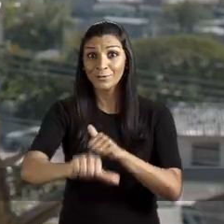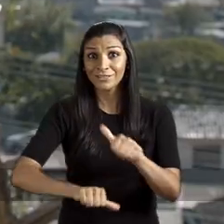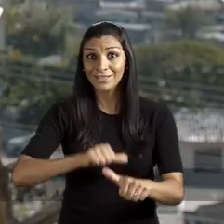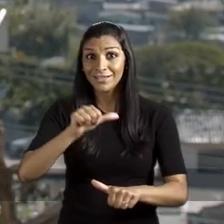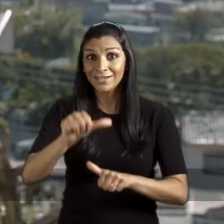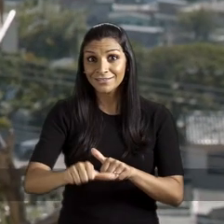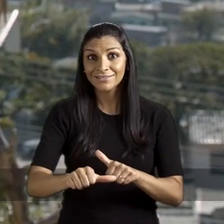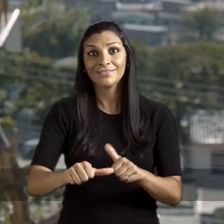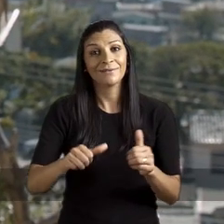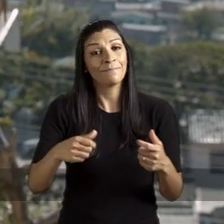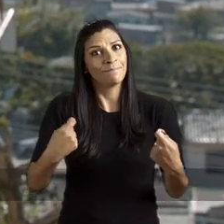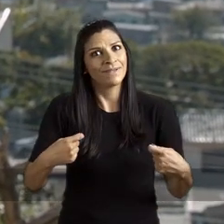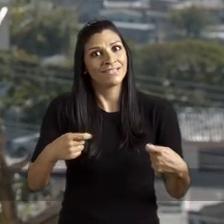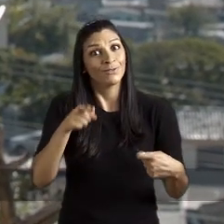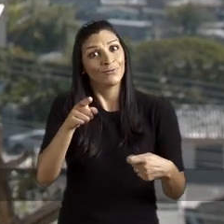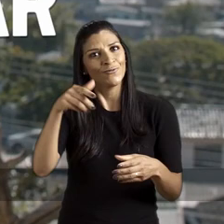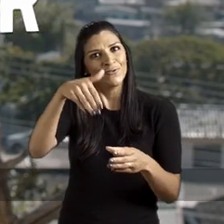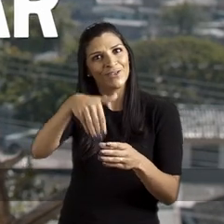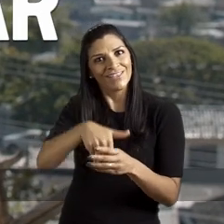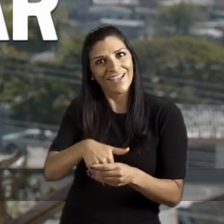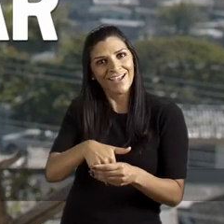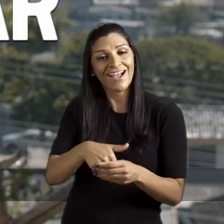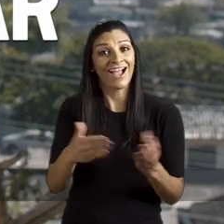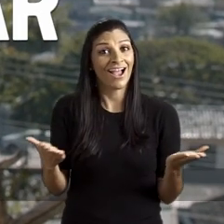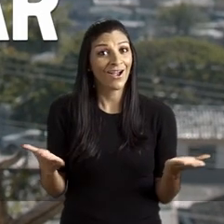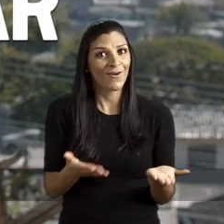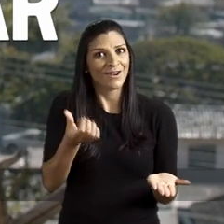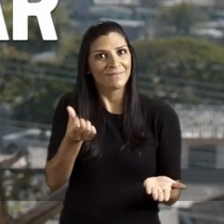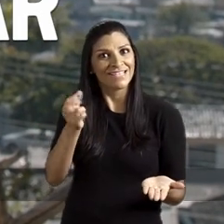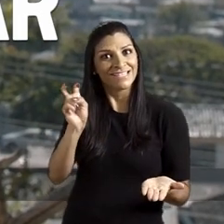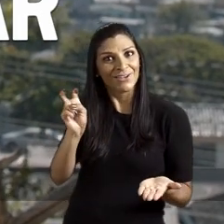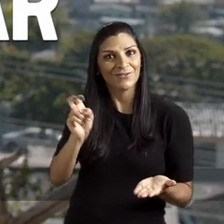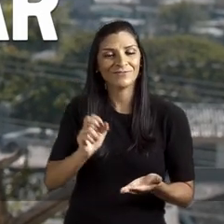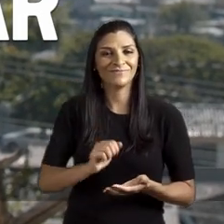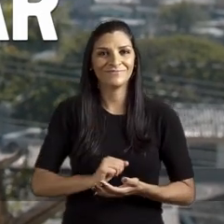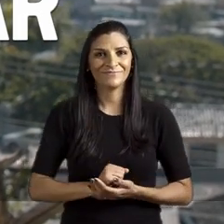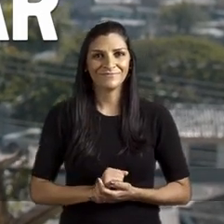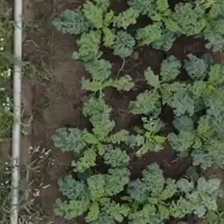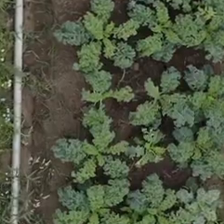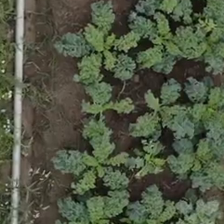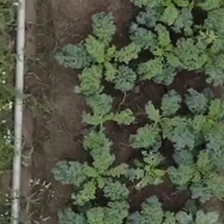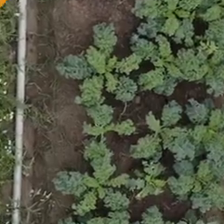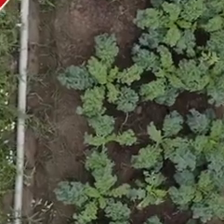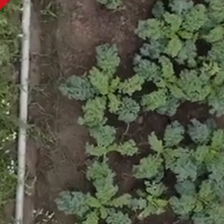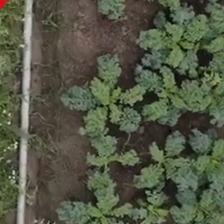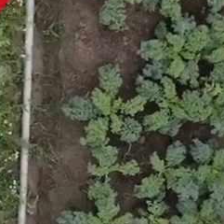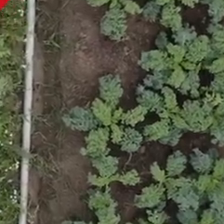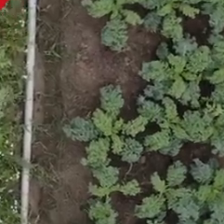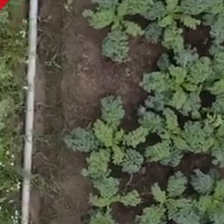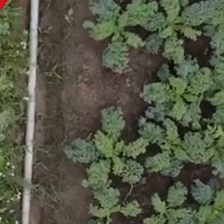Porto Alegre. A mudança está chegando, mas para mudar, tu tens que votar. Agora é meia-sink. Vamos lá. lá. Vamos